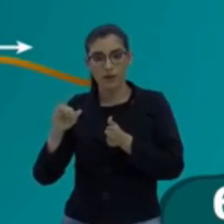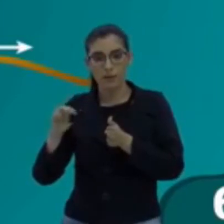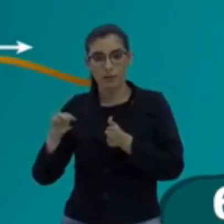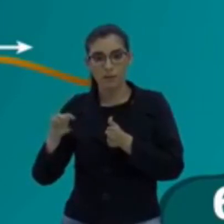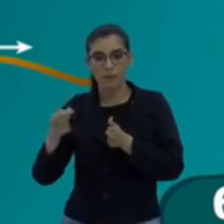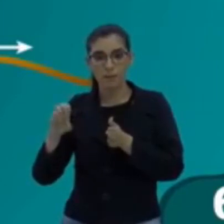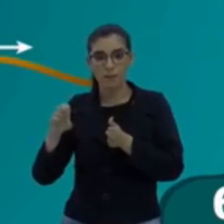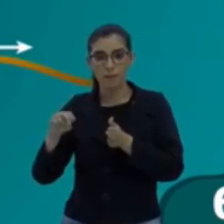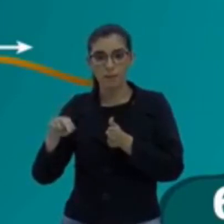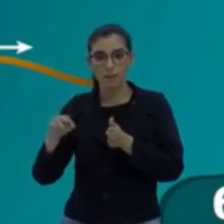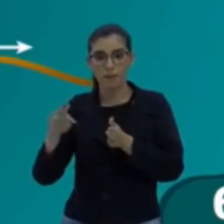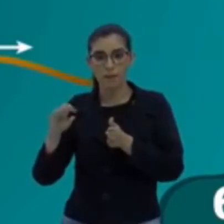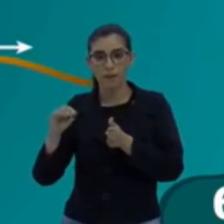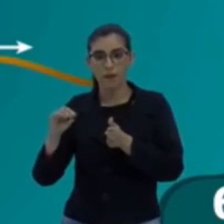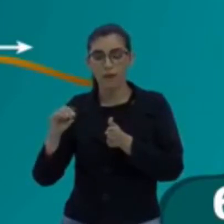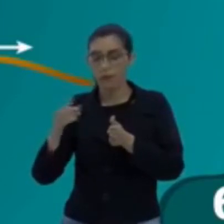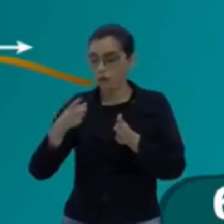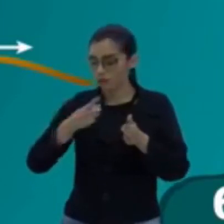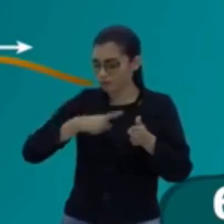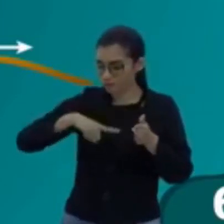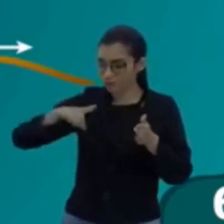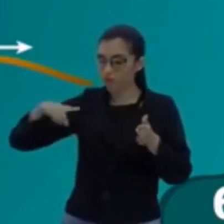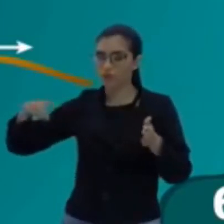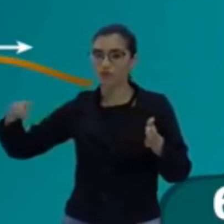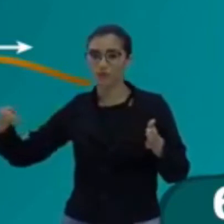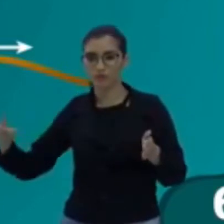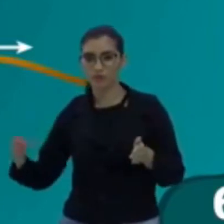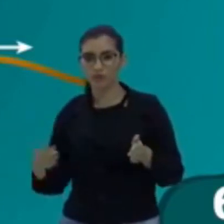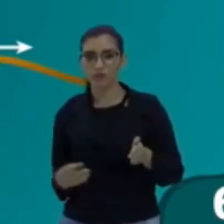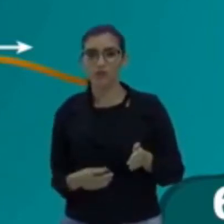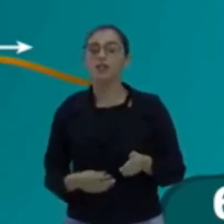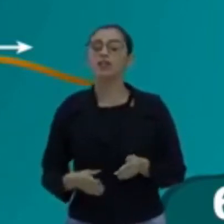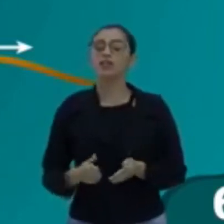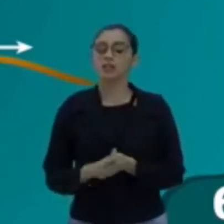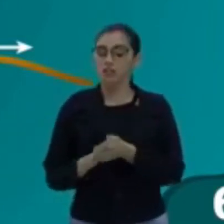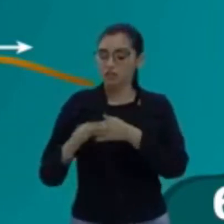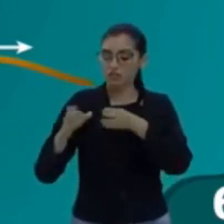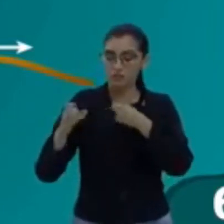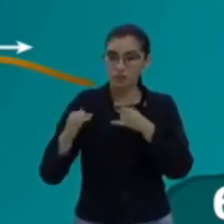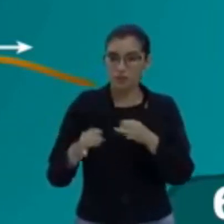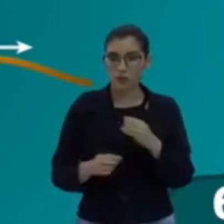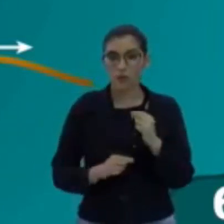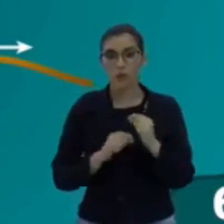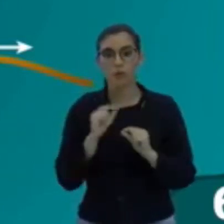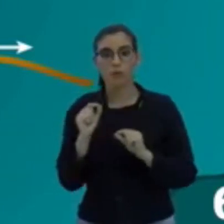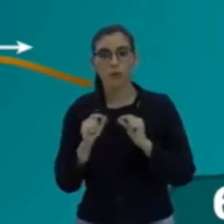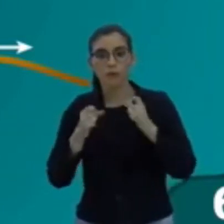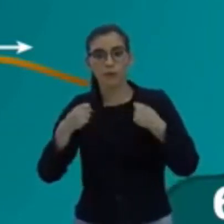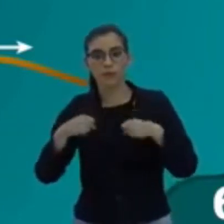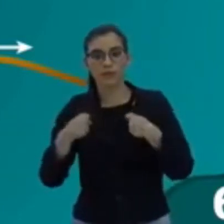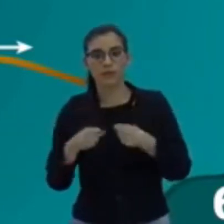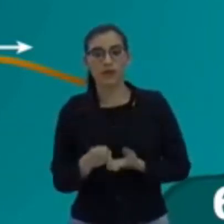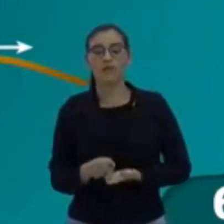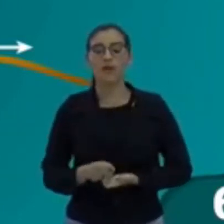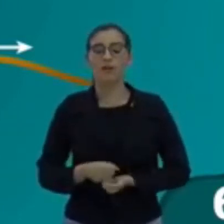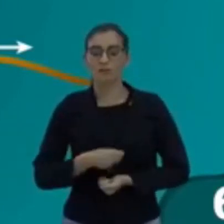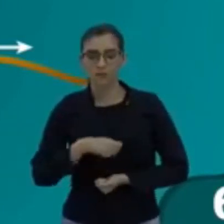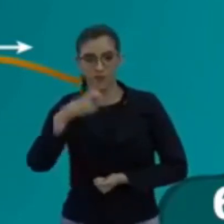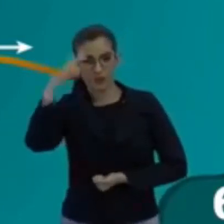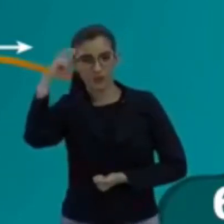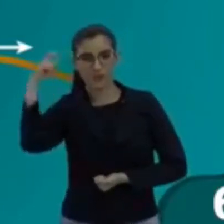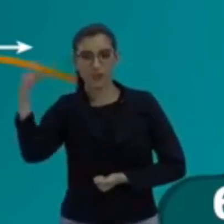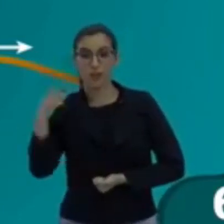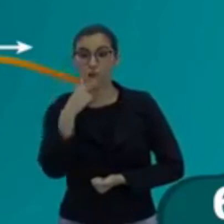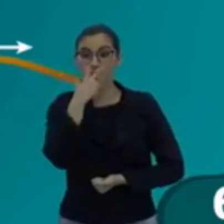chegou e já adiantou para a gente o comprimento de onda. É um cara muito esperto. Parece